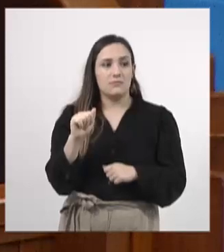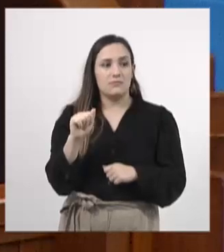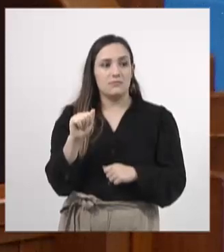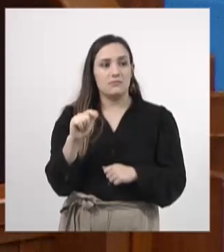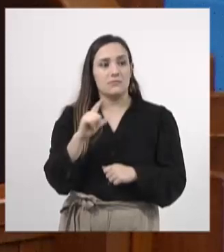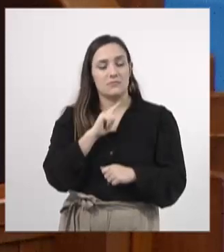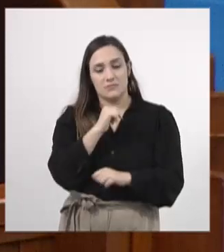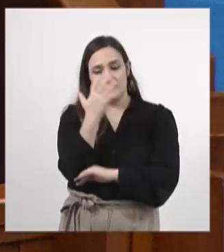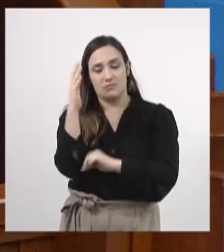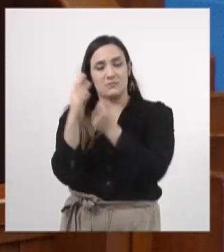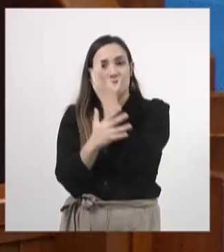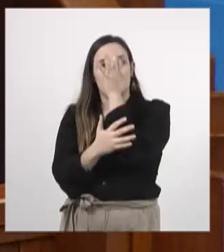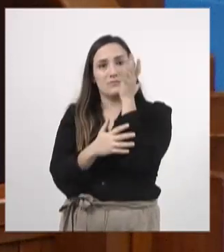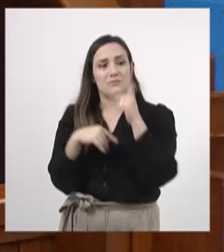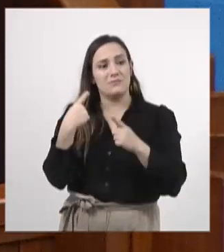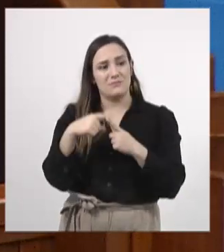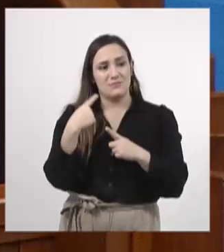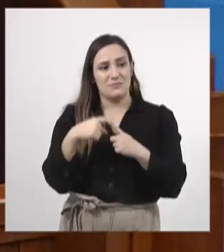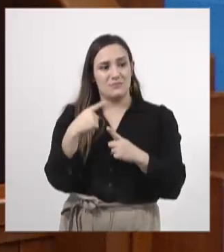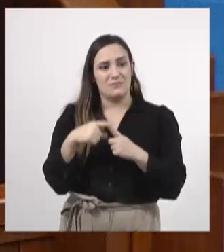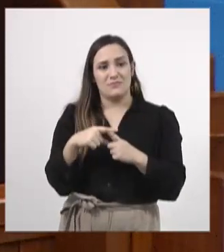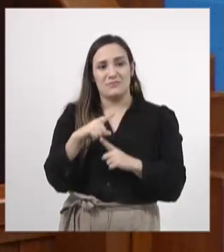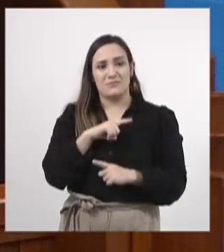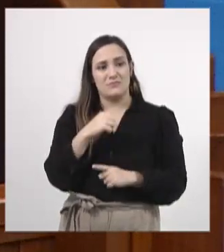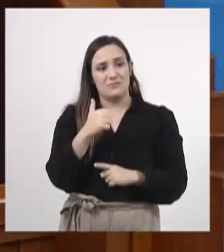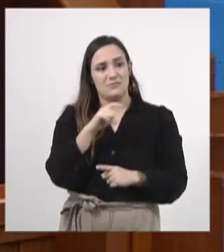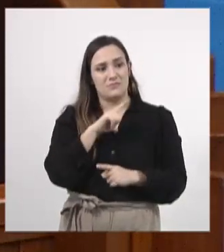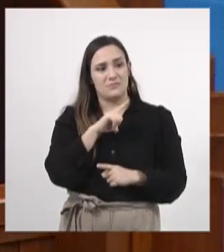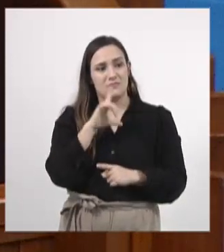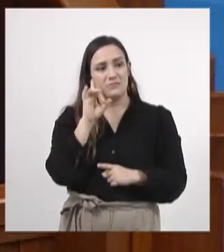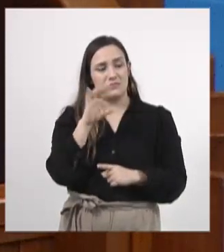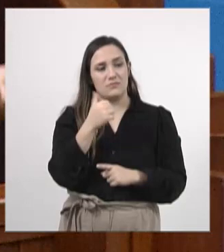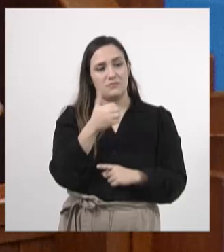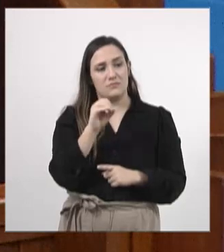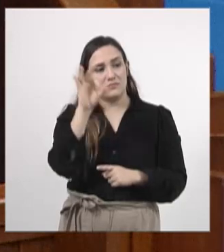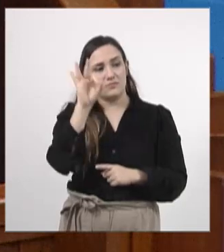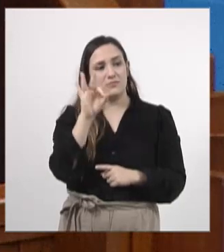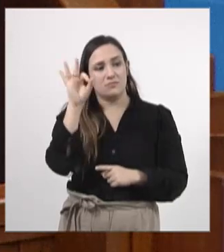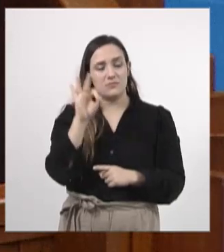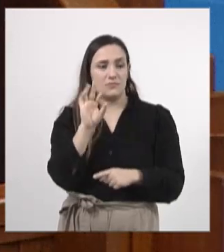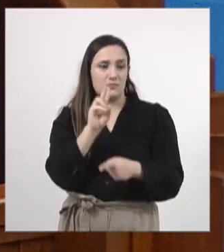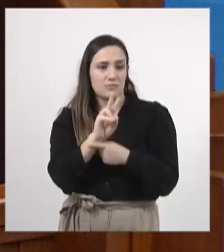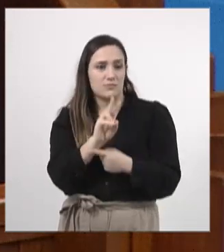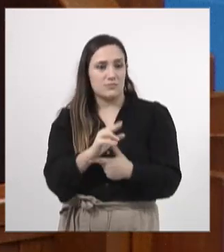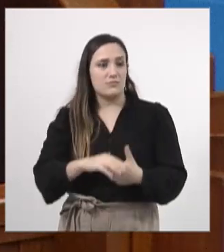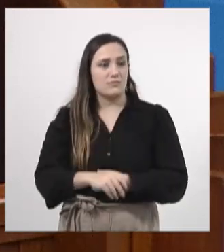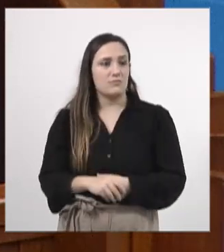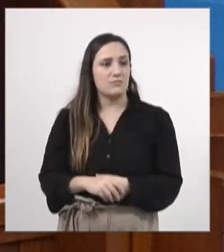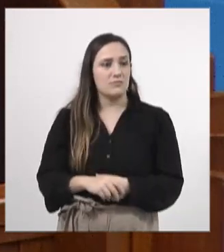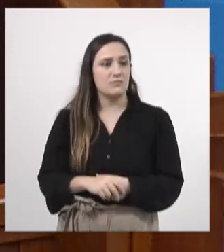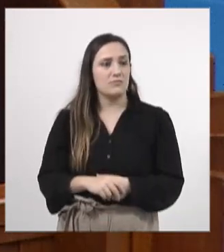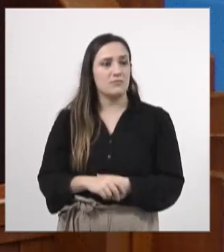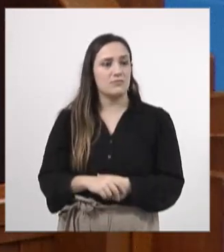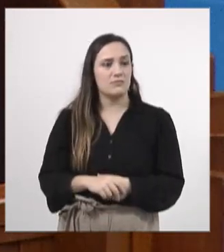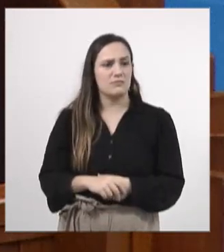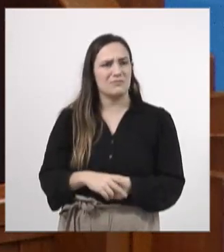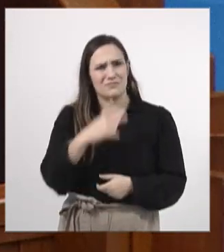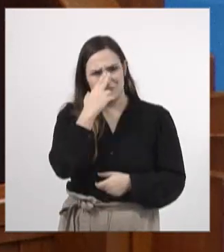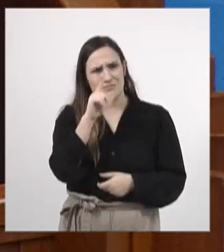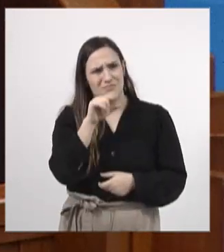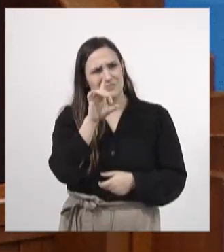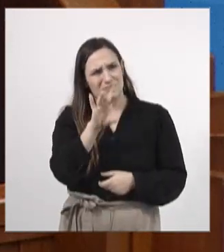Atlântica, que só tem menos de 10% do bioma preservado. Minto, acho que é 7,